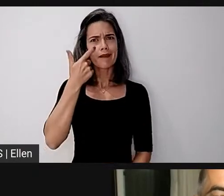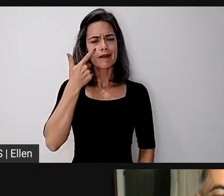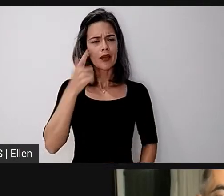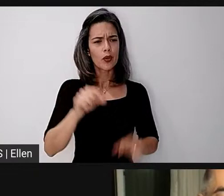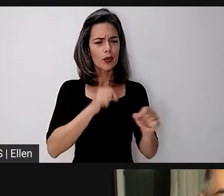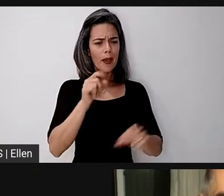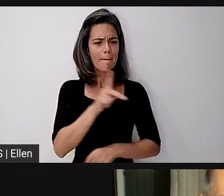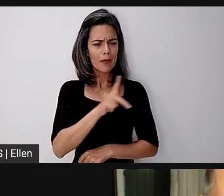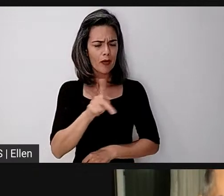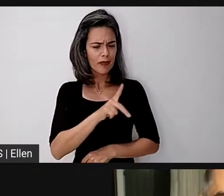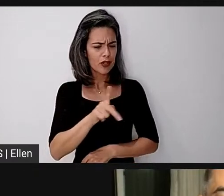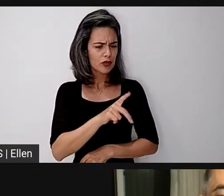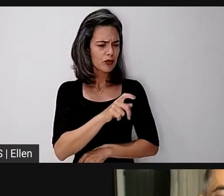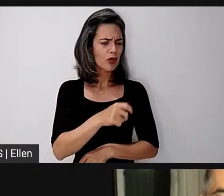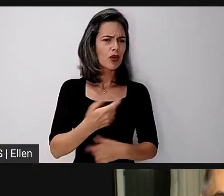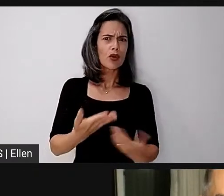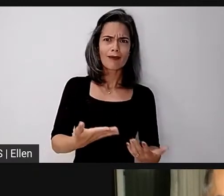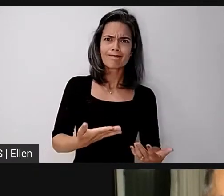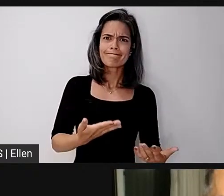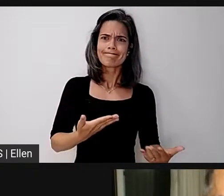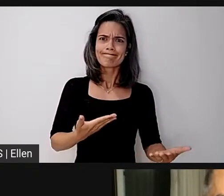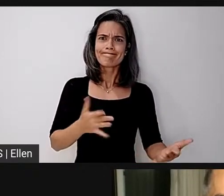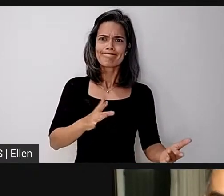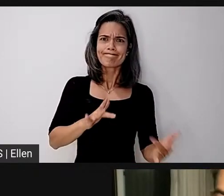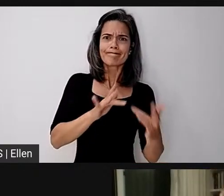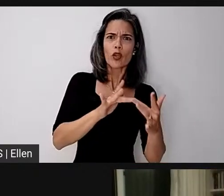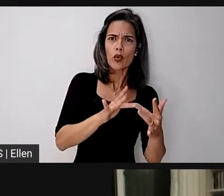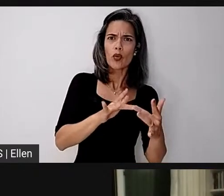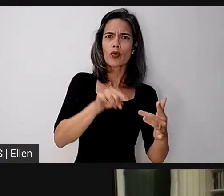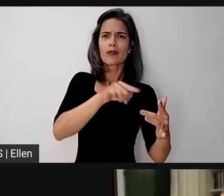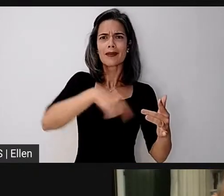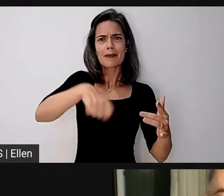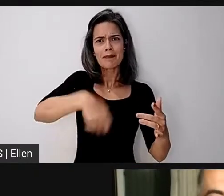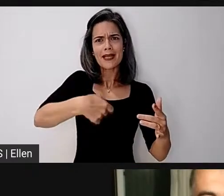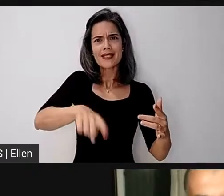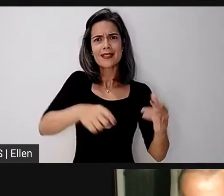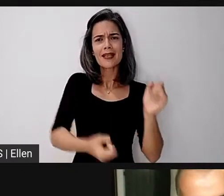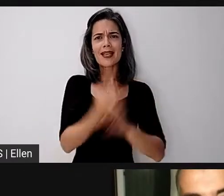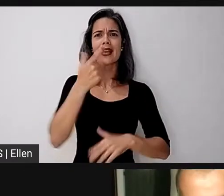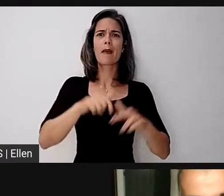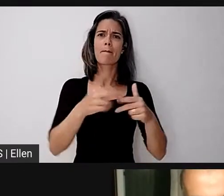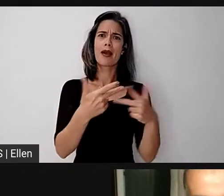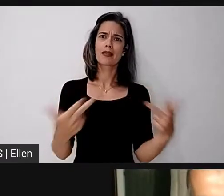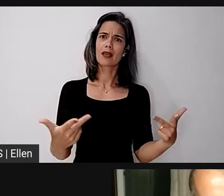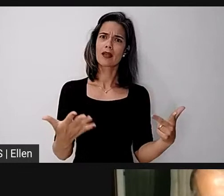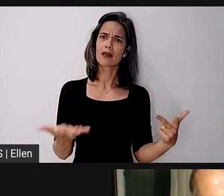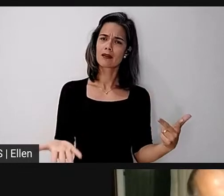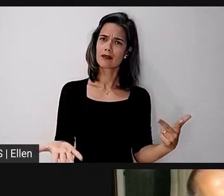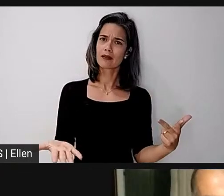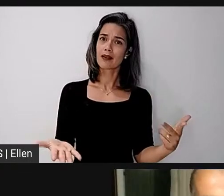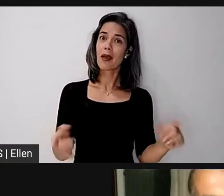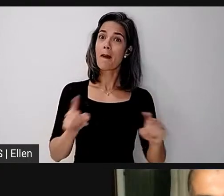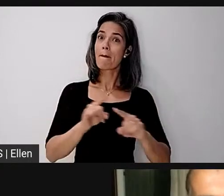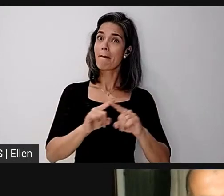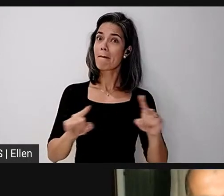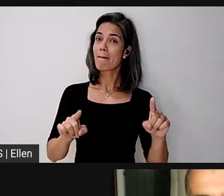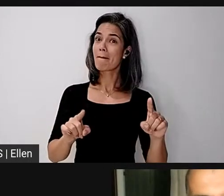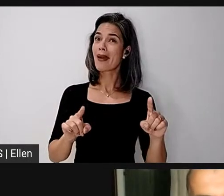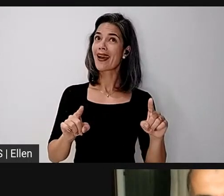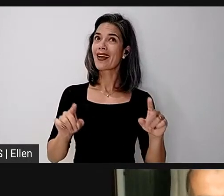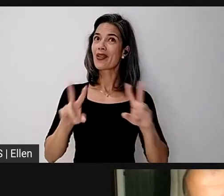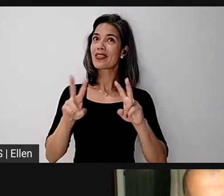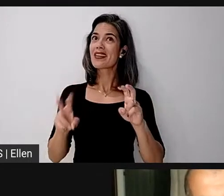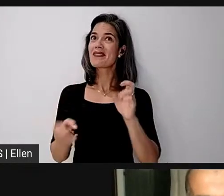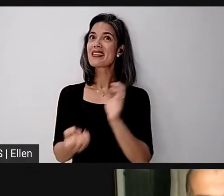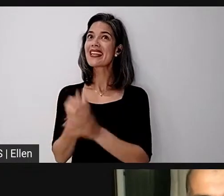e a grande necessidade que nós temos de produzir os nossos materiais. Mas quando eu falo de produção de material desse jeito que eu estou falando para vocês, não são só